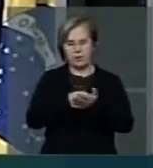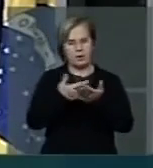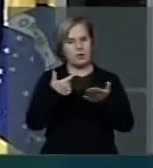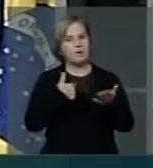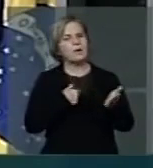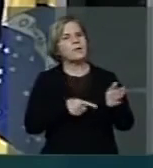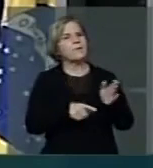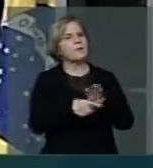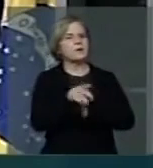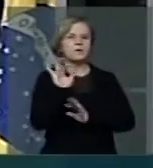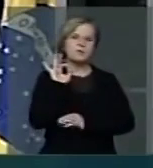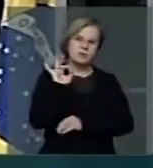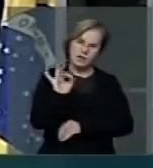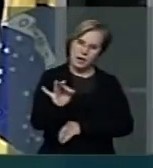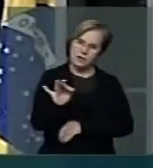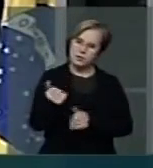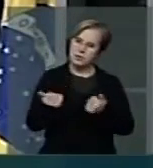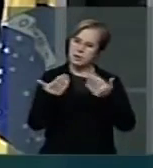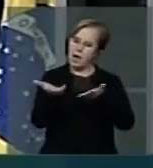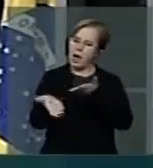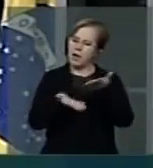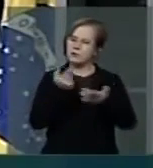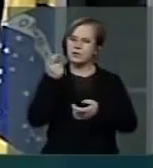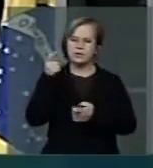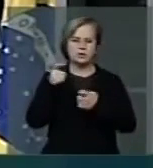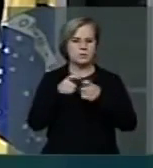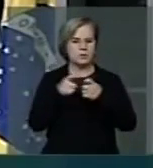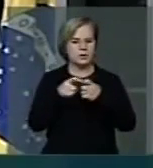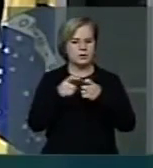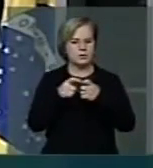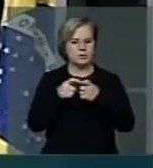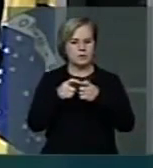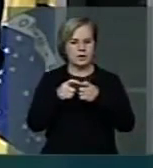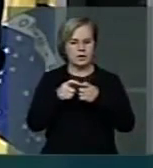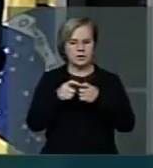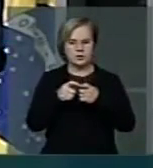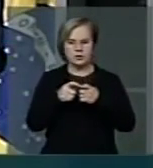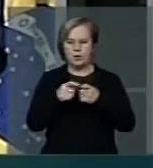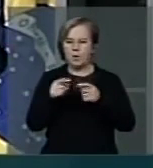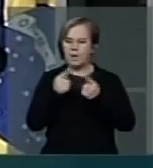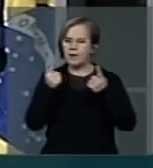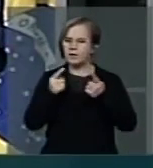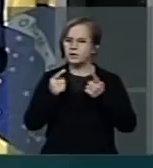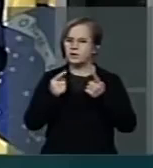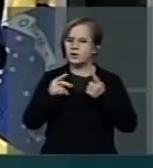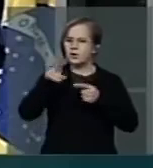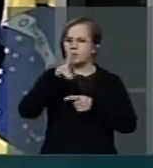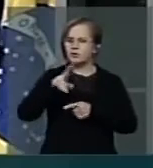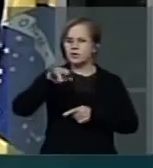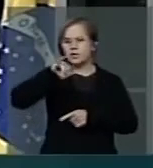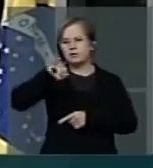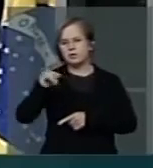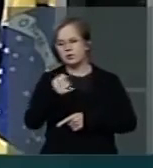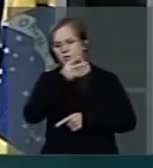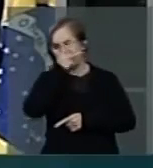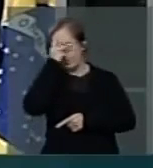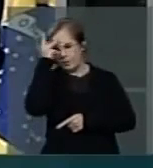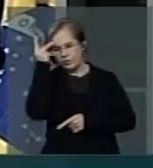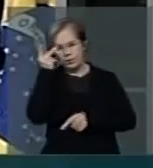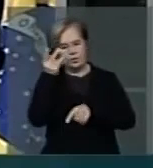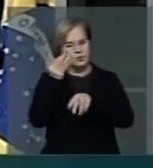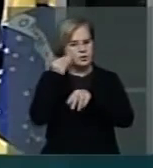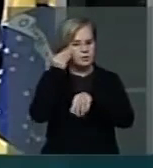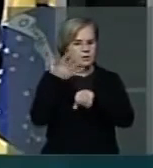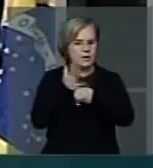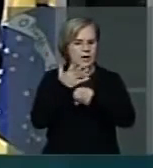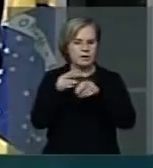justo proporcionar atendimento médico, enviando pessoas sem habilidades para atender os mais pobres das periferias e